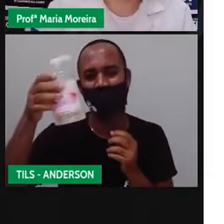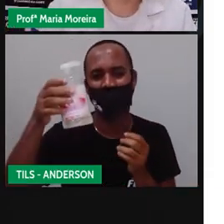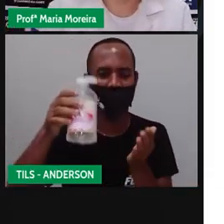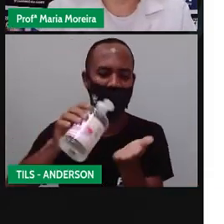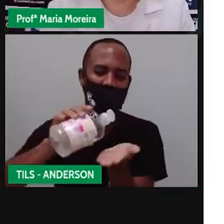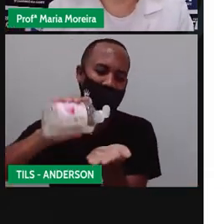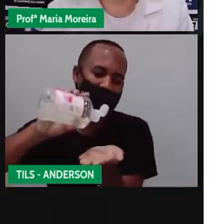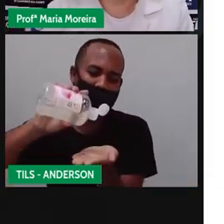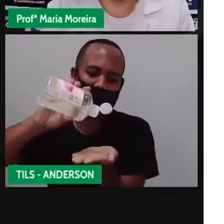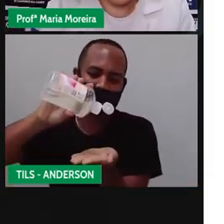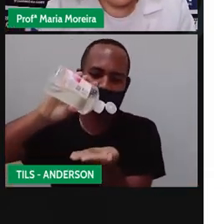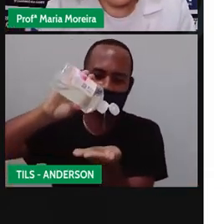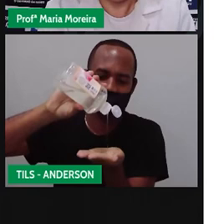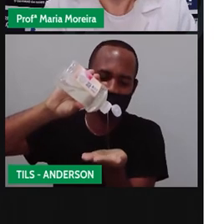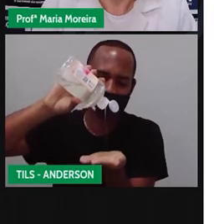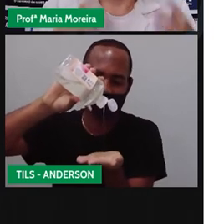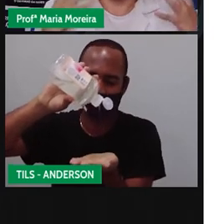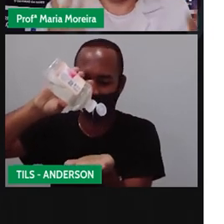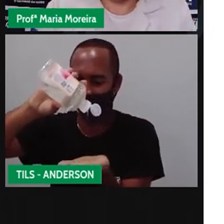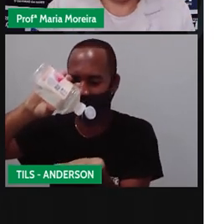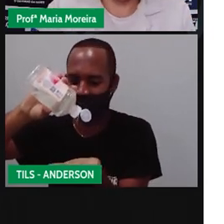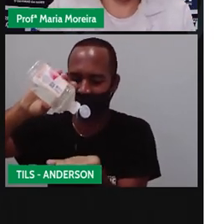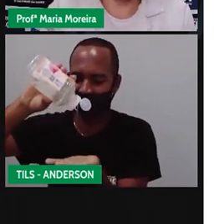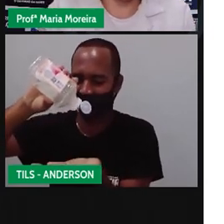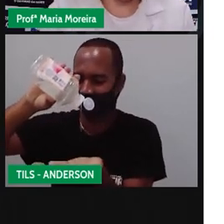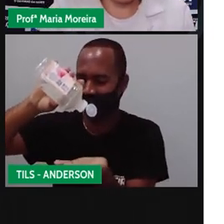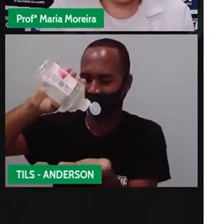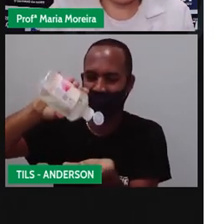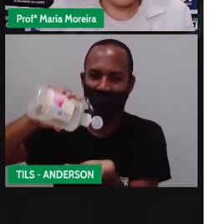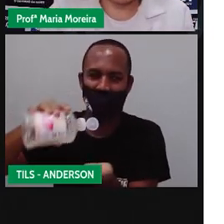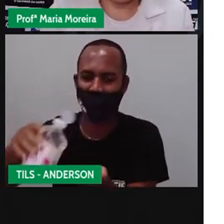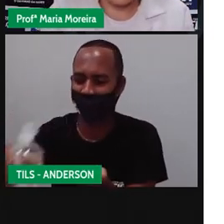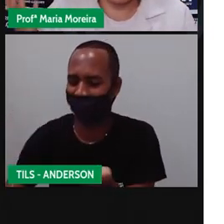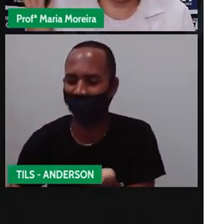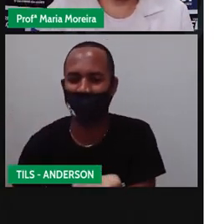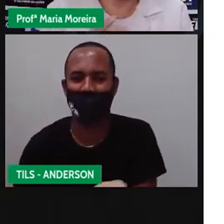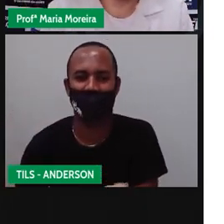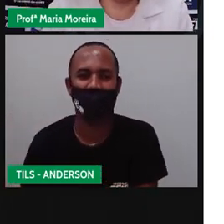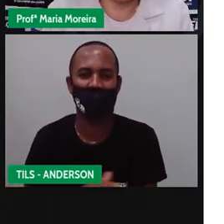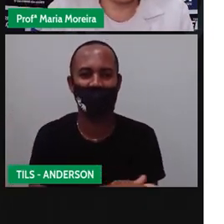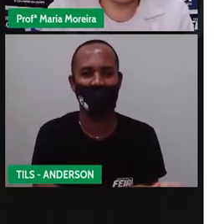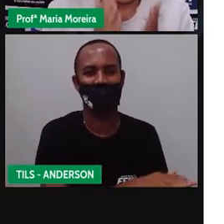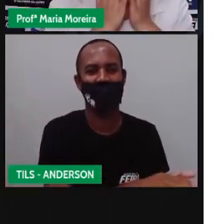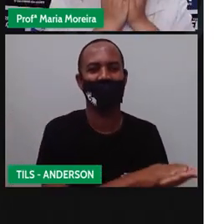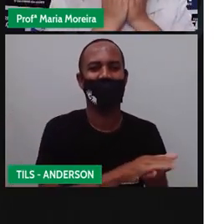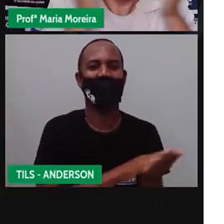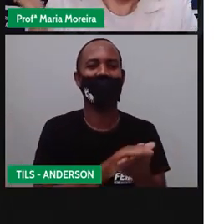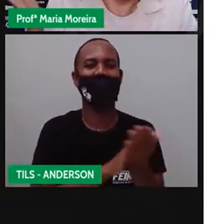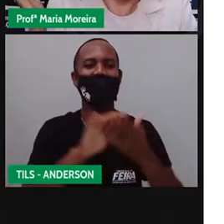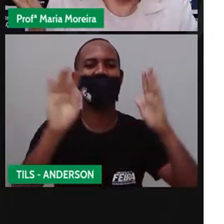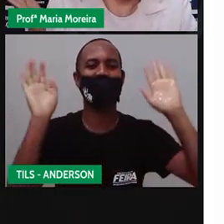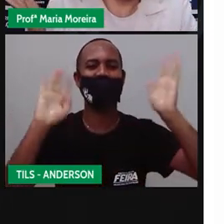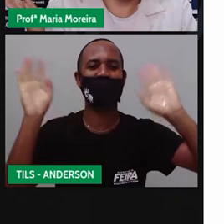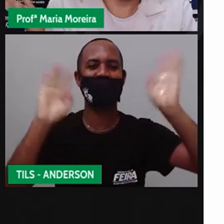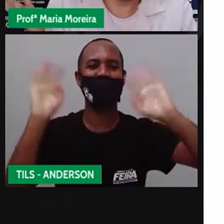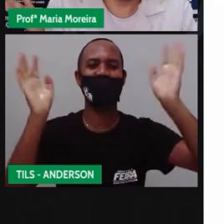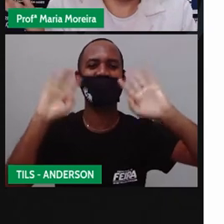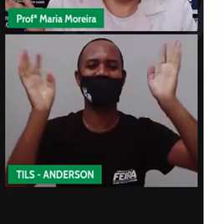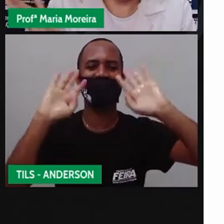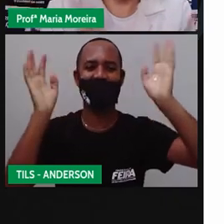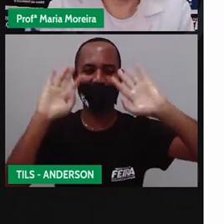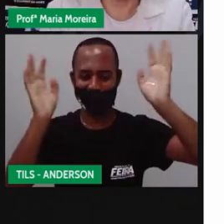breve possamos aí nos encontrar de uma forma segura, vacinados, tá? E todo mundo protegido. Um beijo.